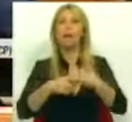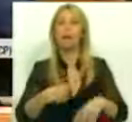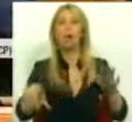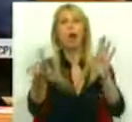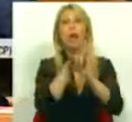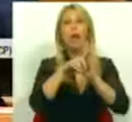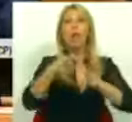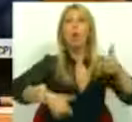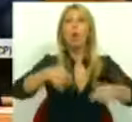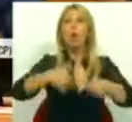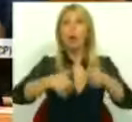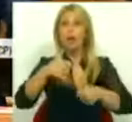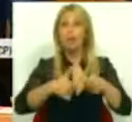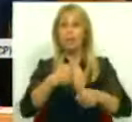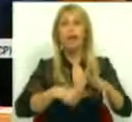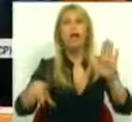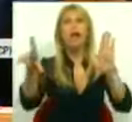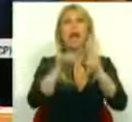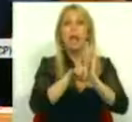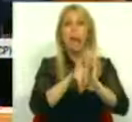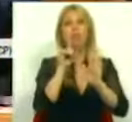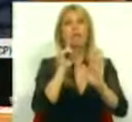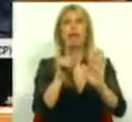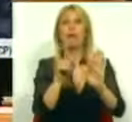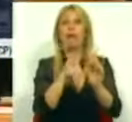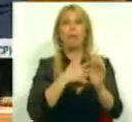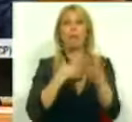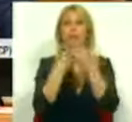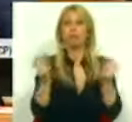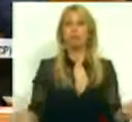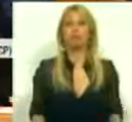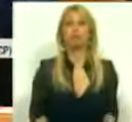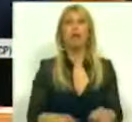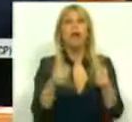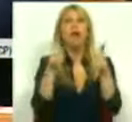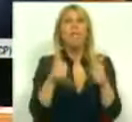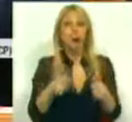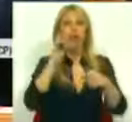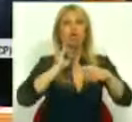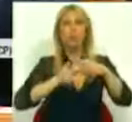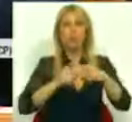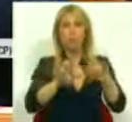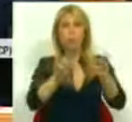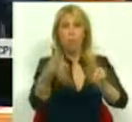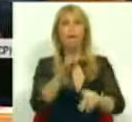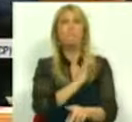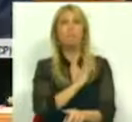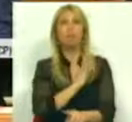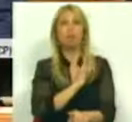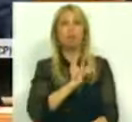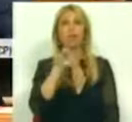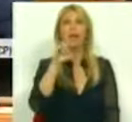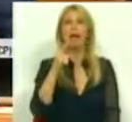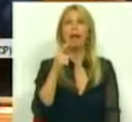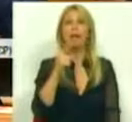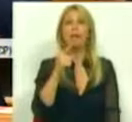concorrência, a lei da insolvência, as bem-sucedidas privatizações da EDP e